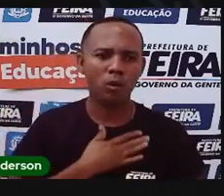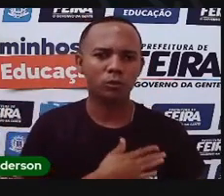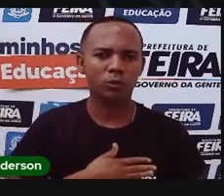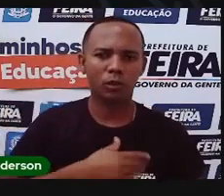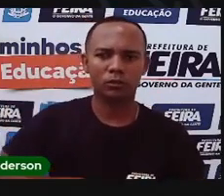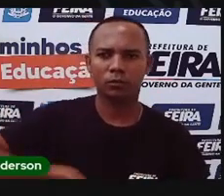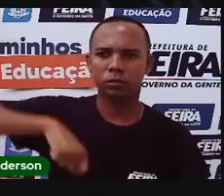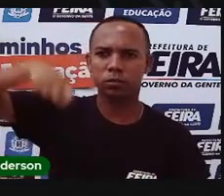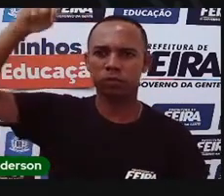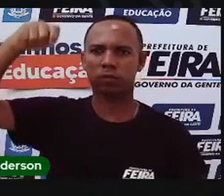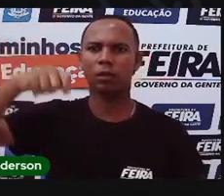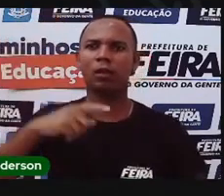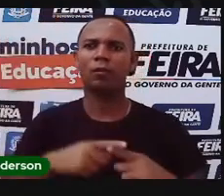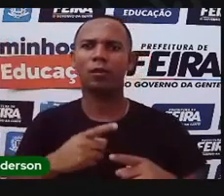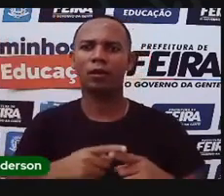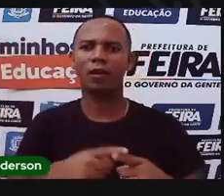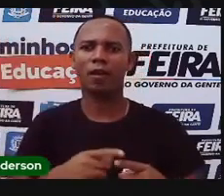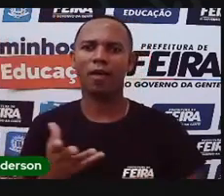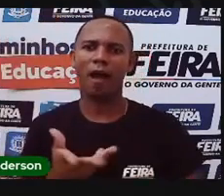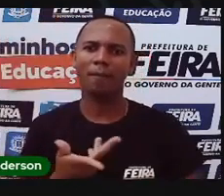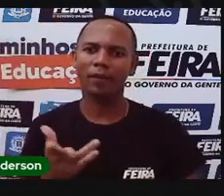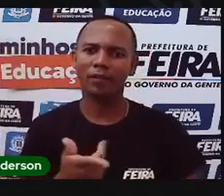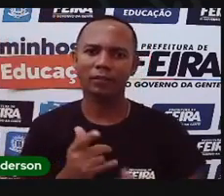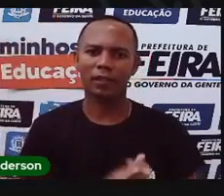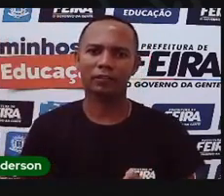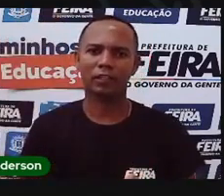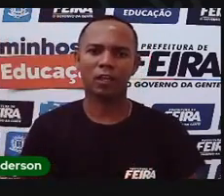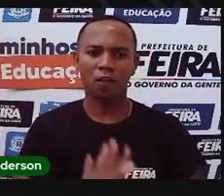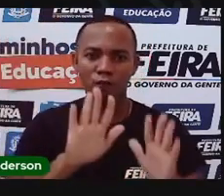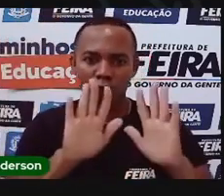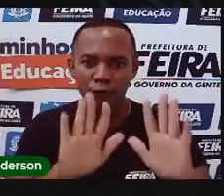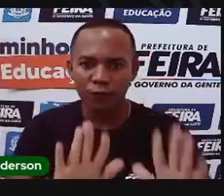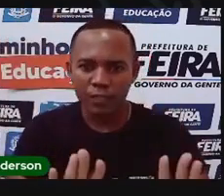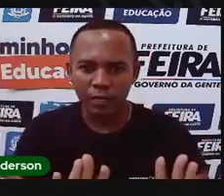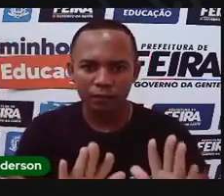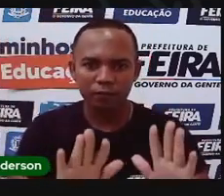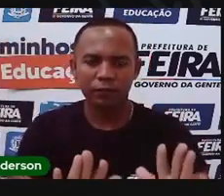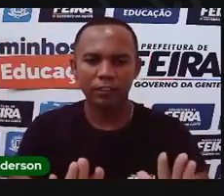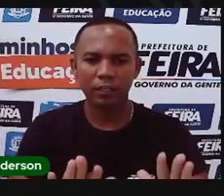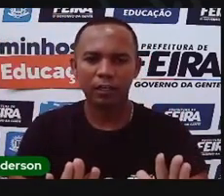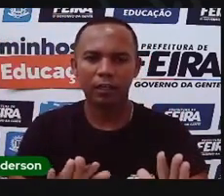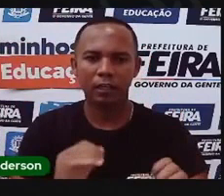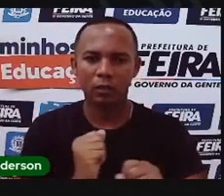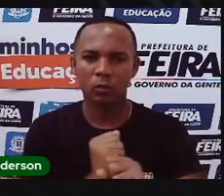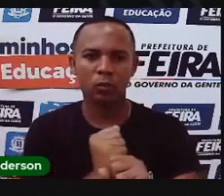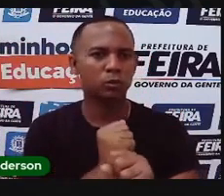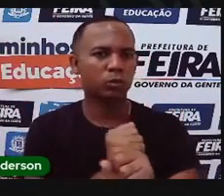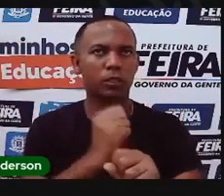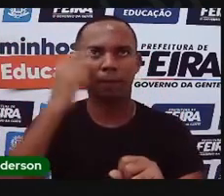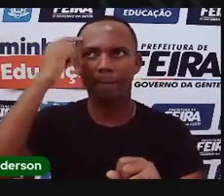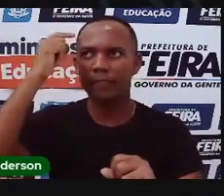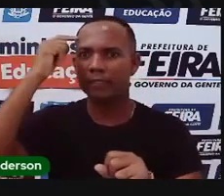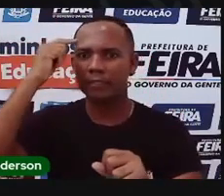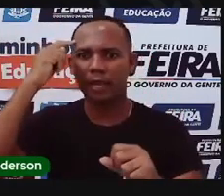E aí como ela se dedicava, o que foi que o comandante fez? Olha, eu vou deixar você aqui. Vou construir aqui, vou pensar em